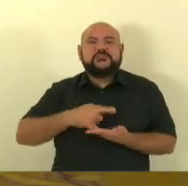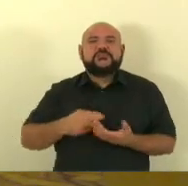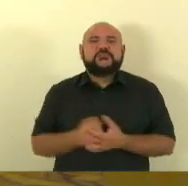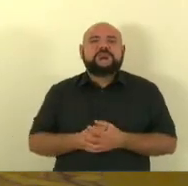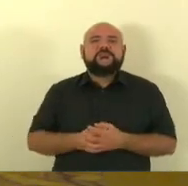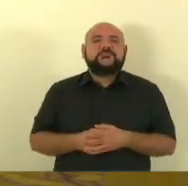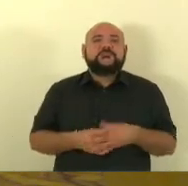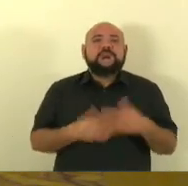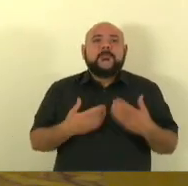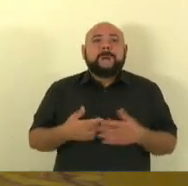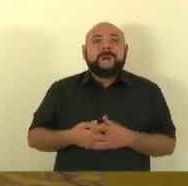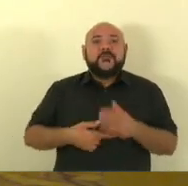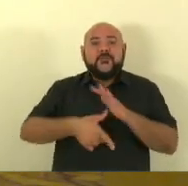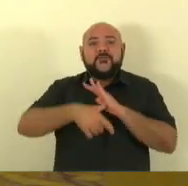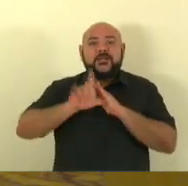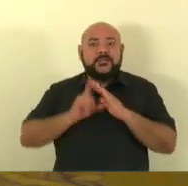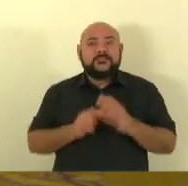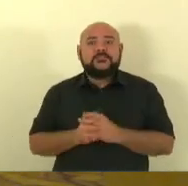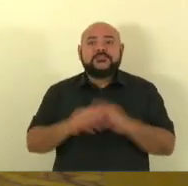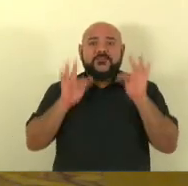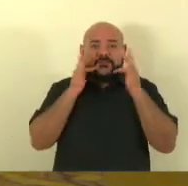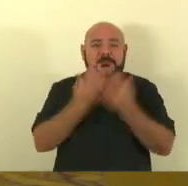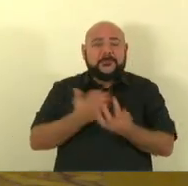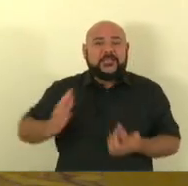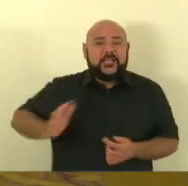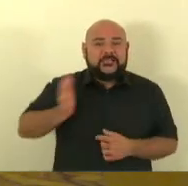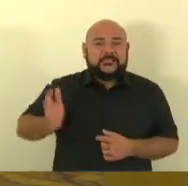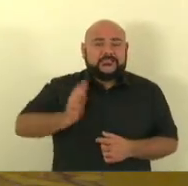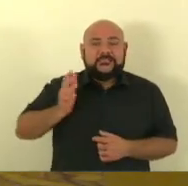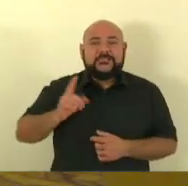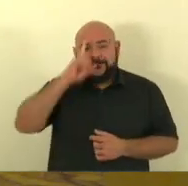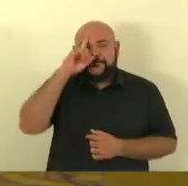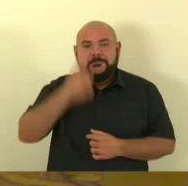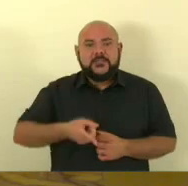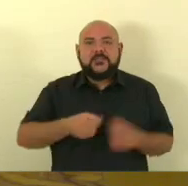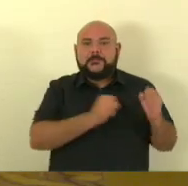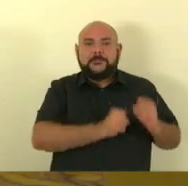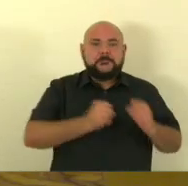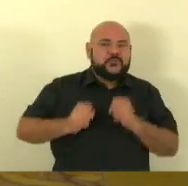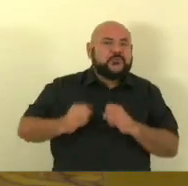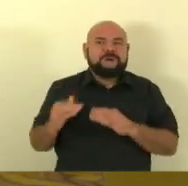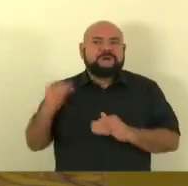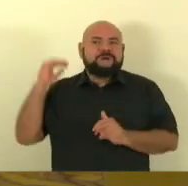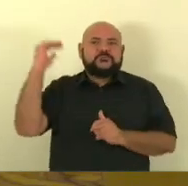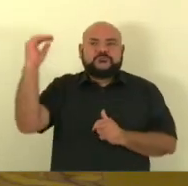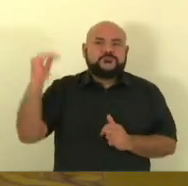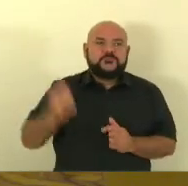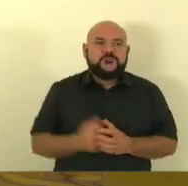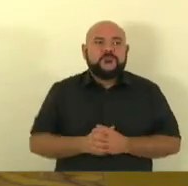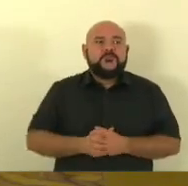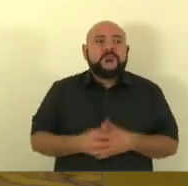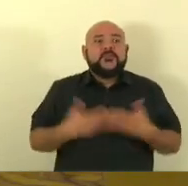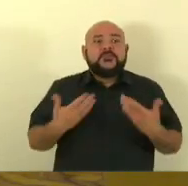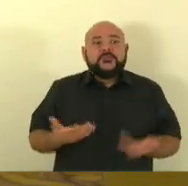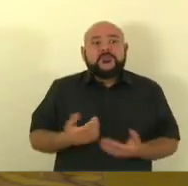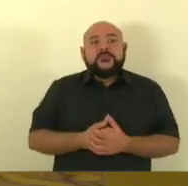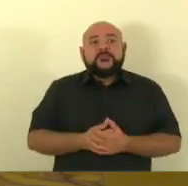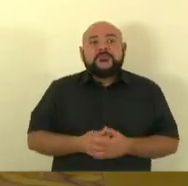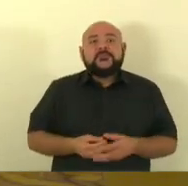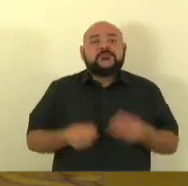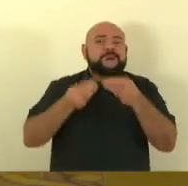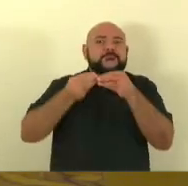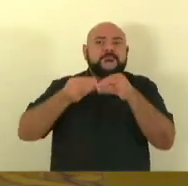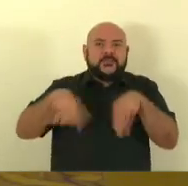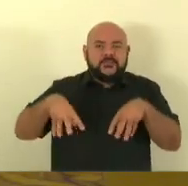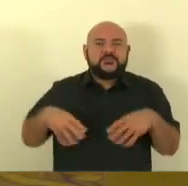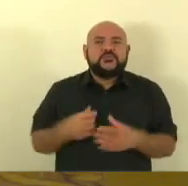poderosas e de poderio político nesse estado que inclusive prejudicaram as provas periciais mas